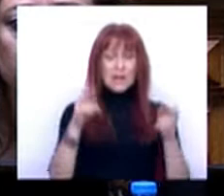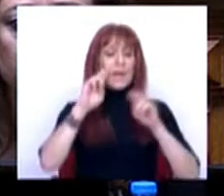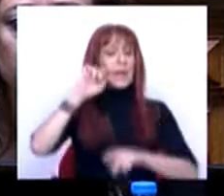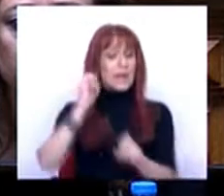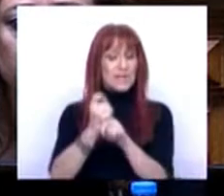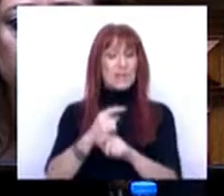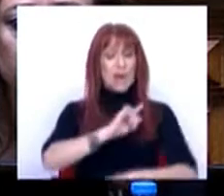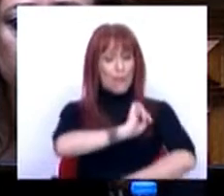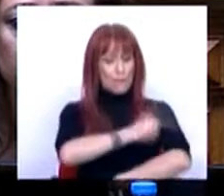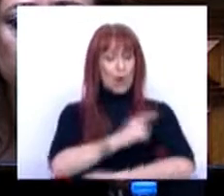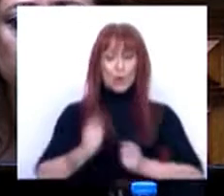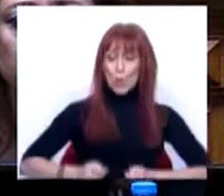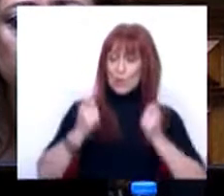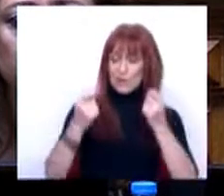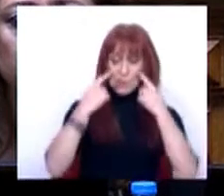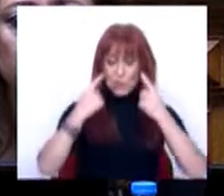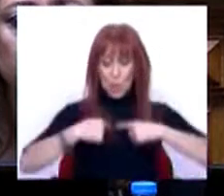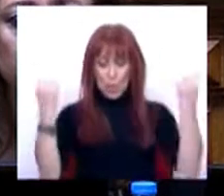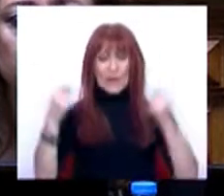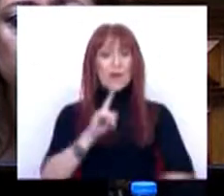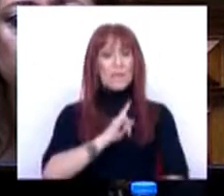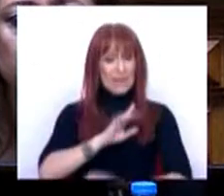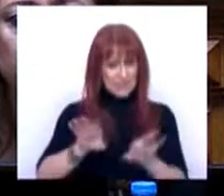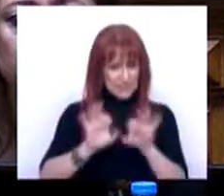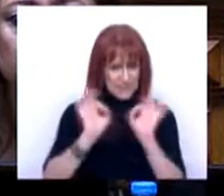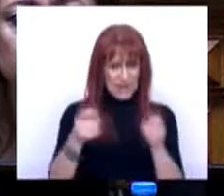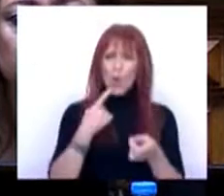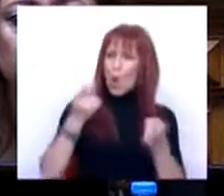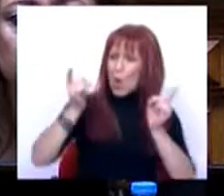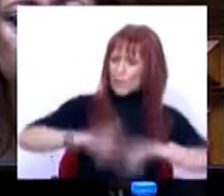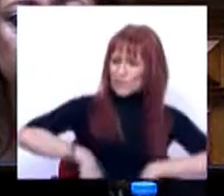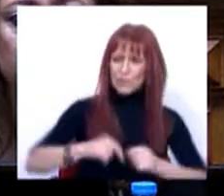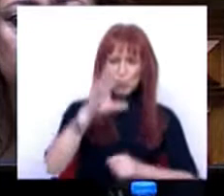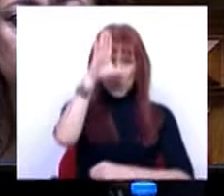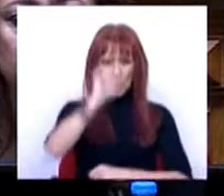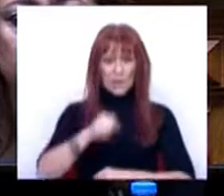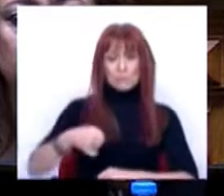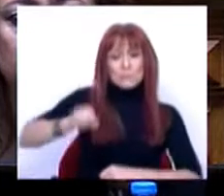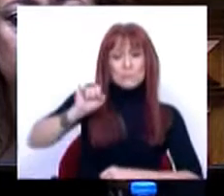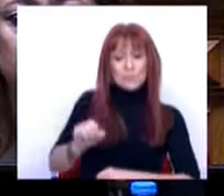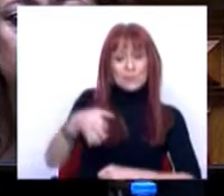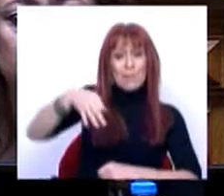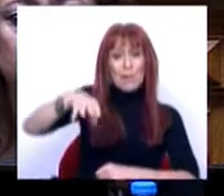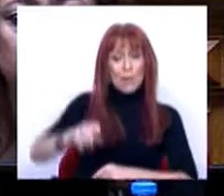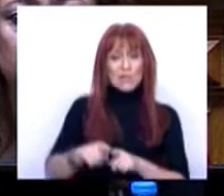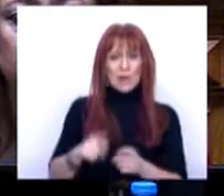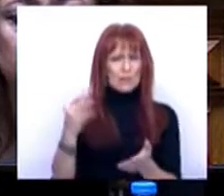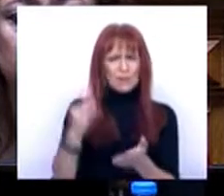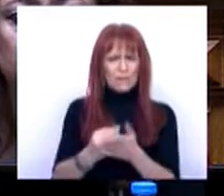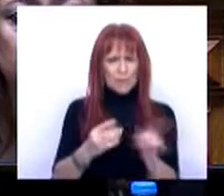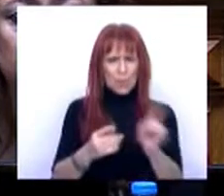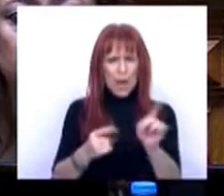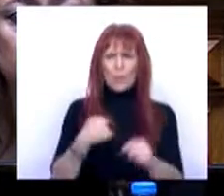também um forte investimento público e privado. E, mais uma vez, o Governo do Partido Socialista não faltou à